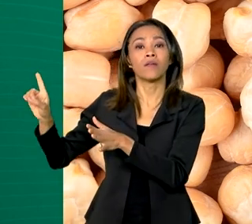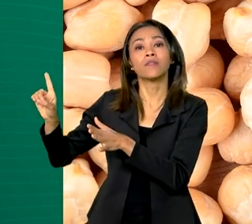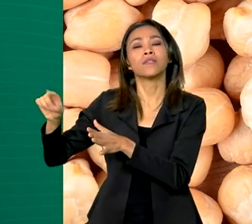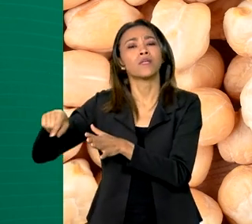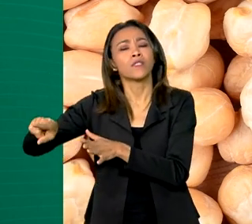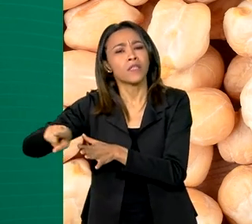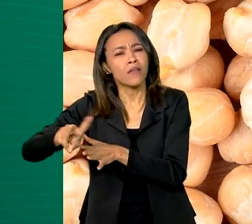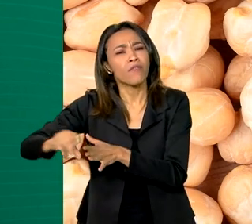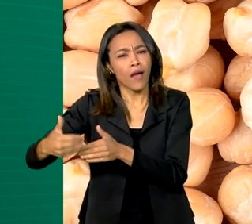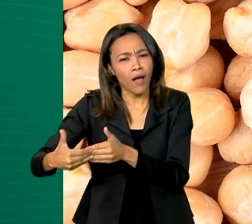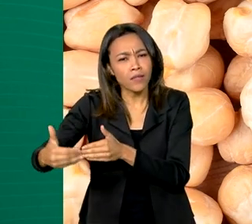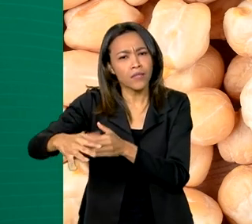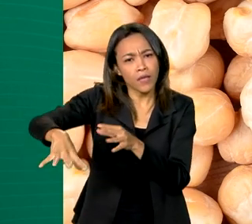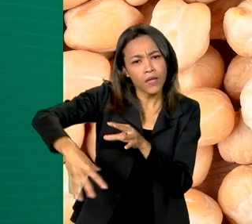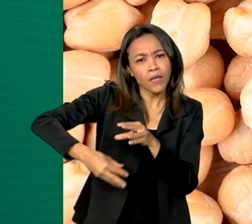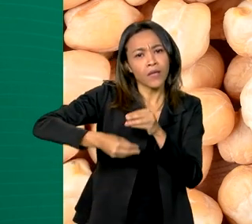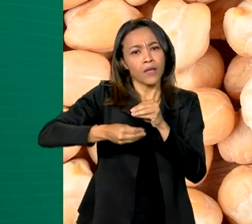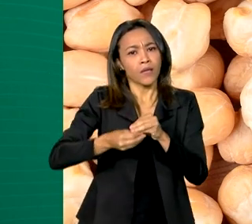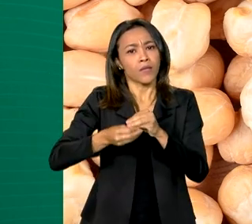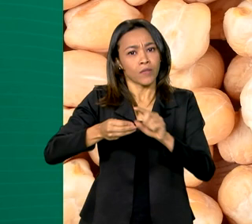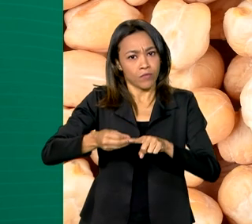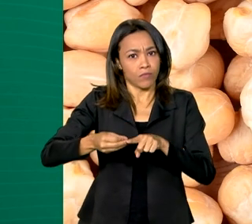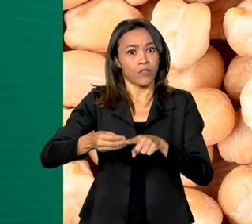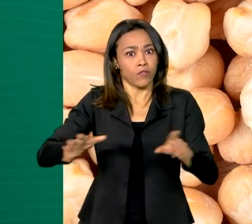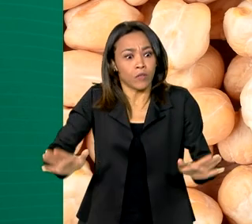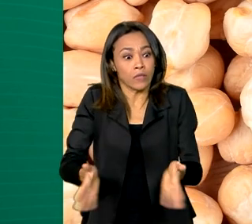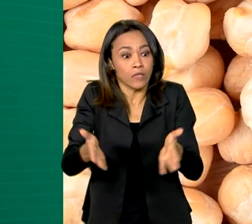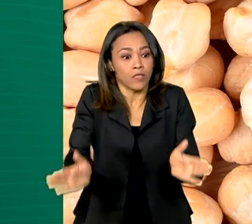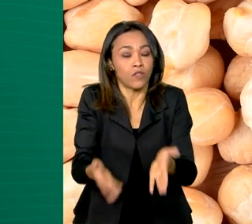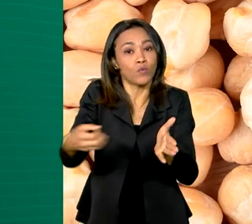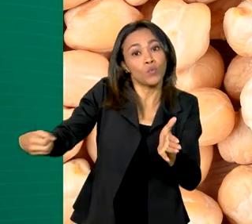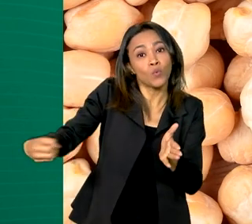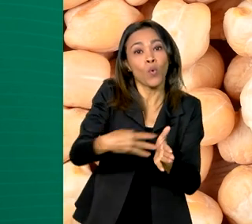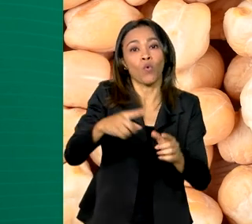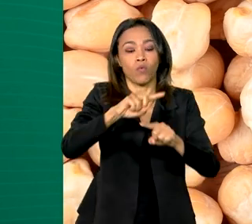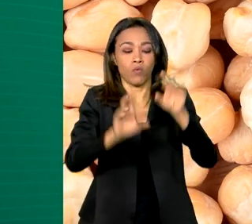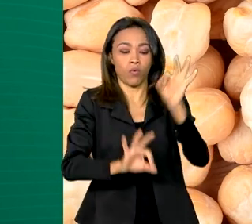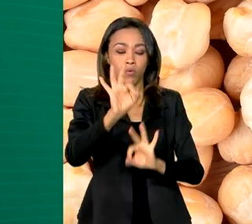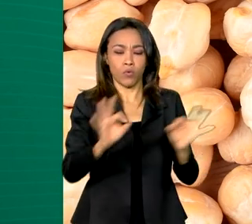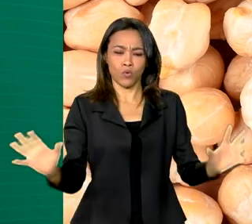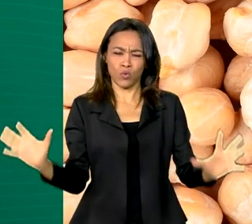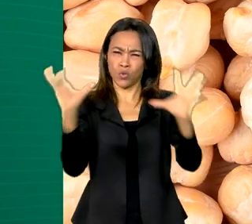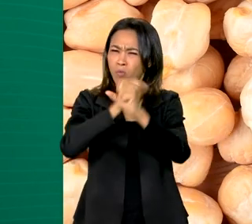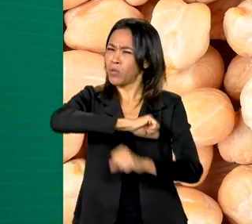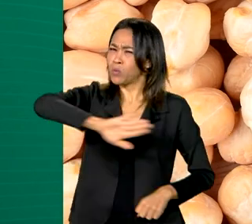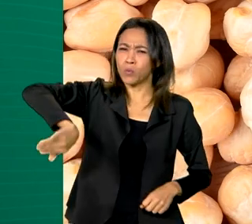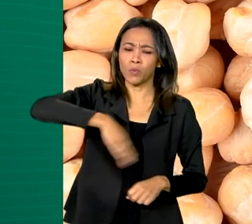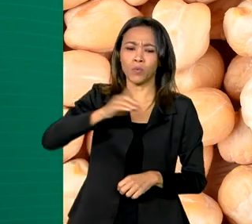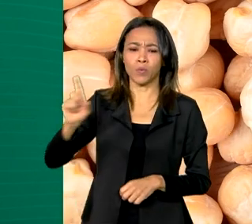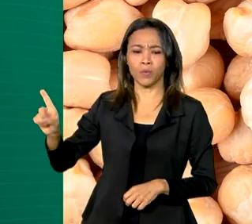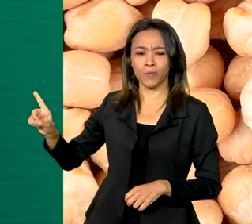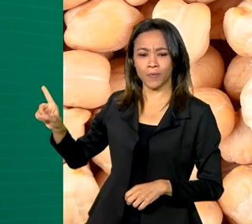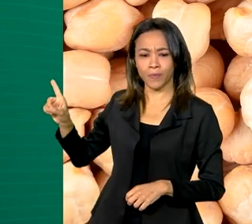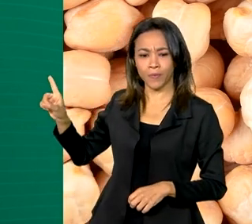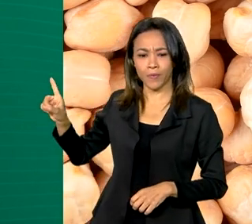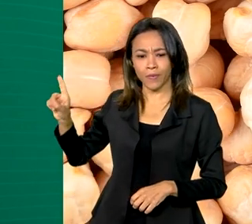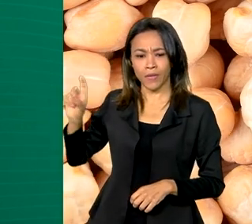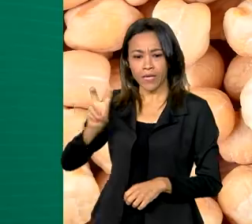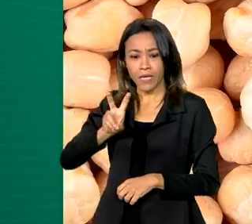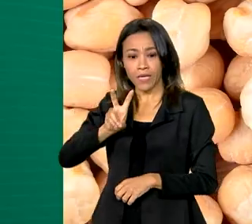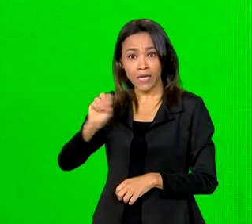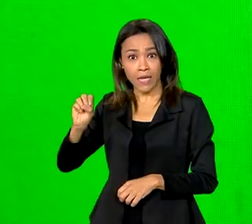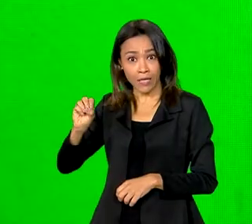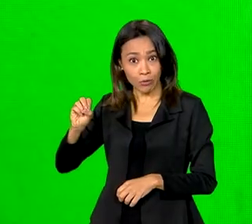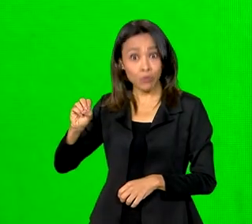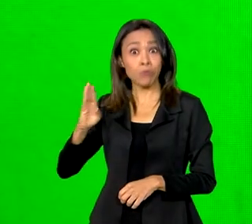rural, que serão complementares aos incentivos do novo Plano Safra. Totalizando mais de R$ 500 bilhões em investimentos para o